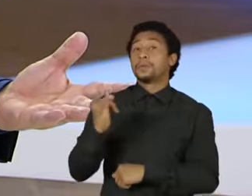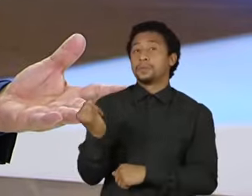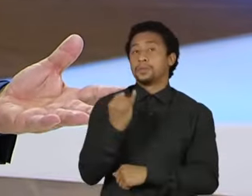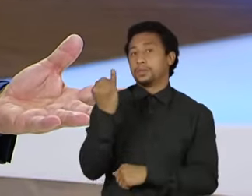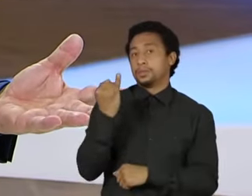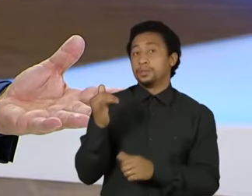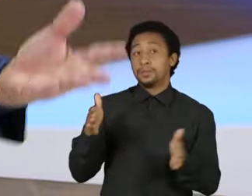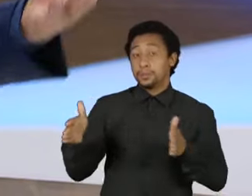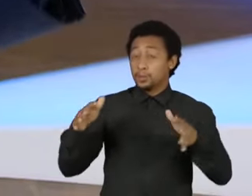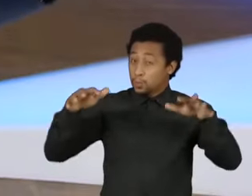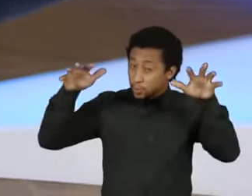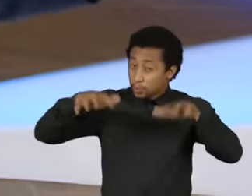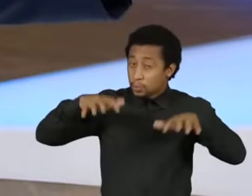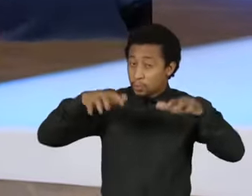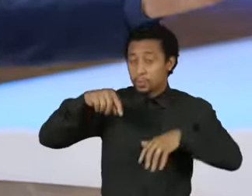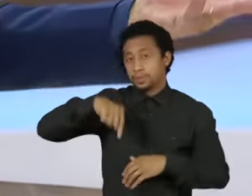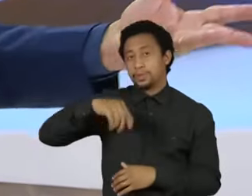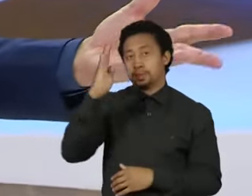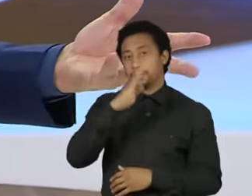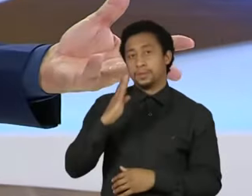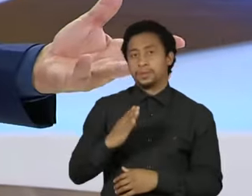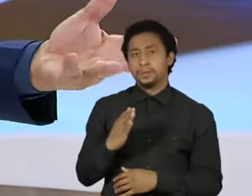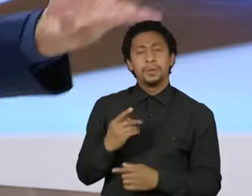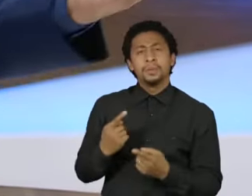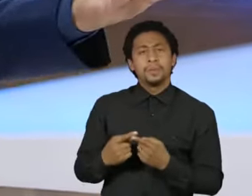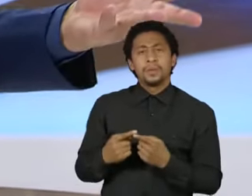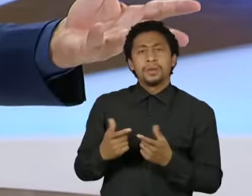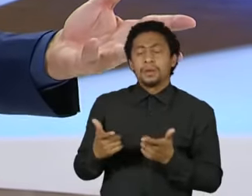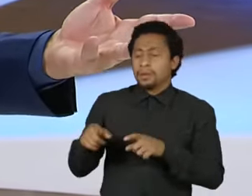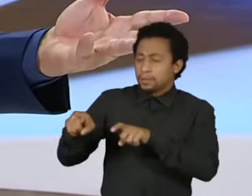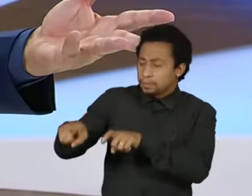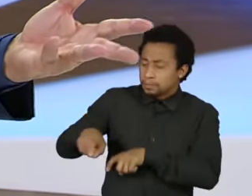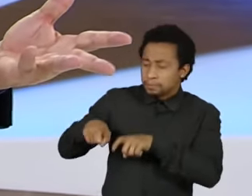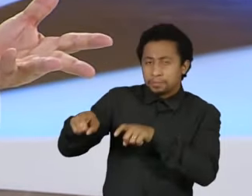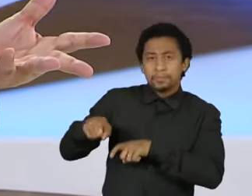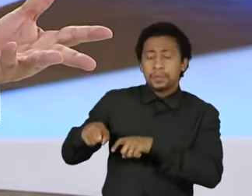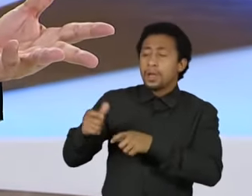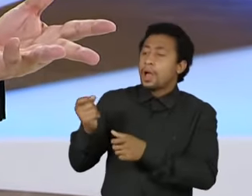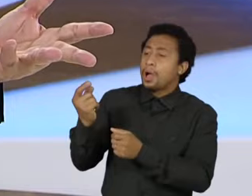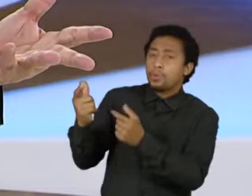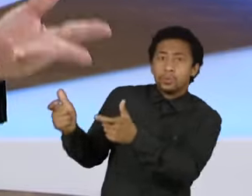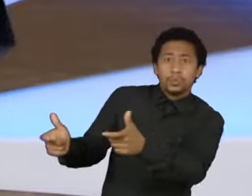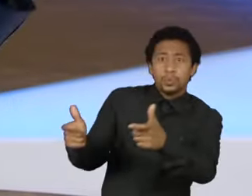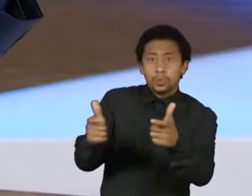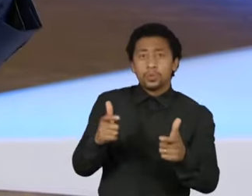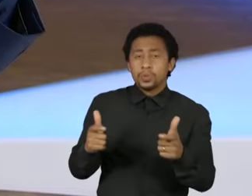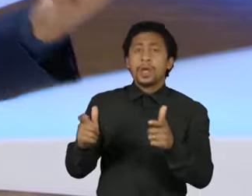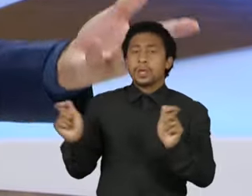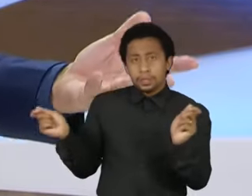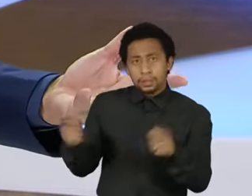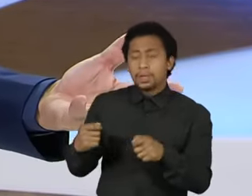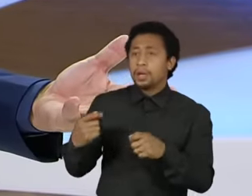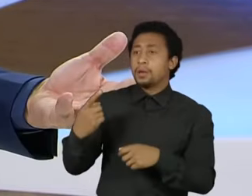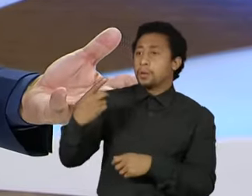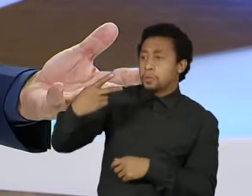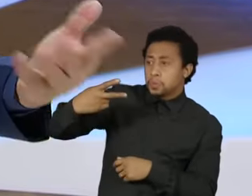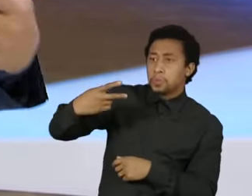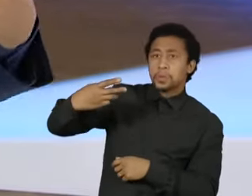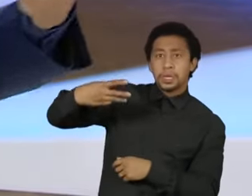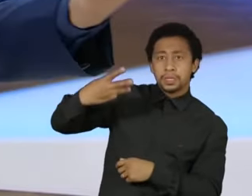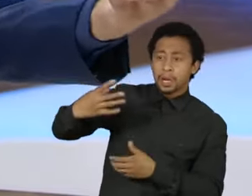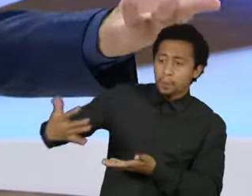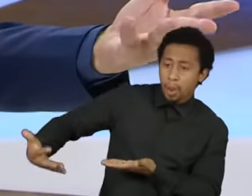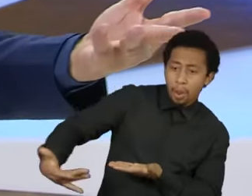de chuvas no nosso país. Por que nós temos duas safras em algumas regiões, até três safras por ano? Em função do nosso regime de